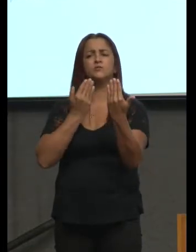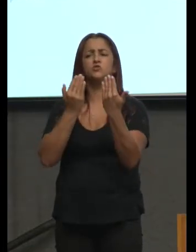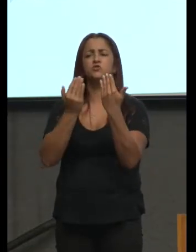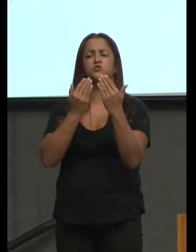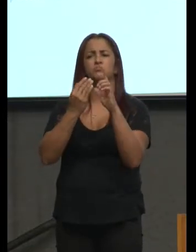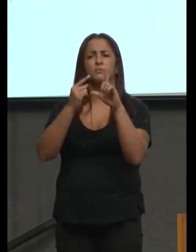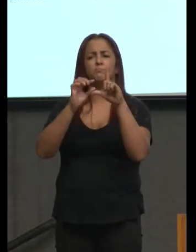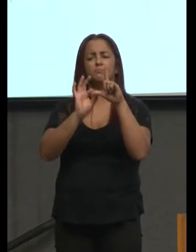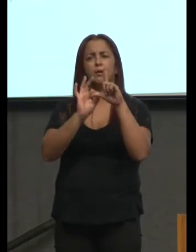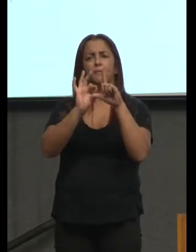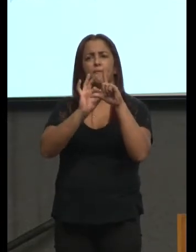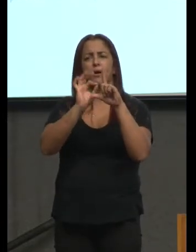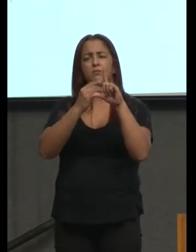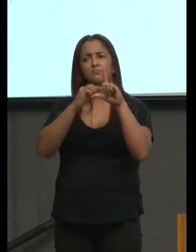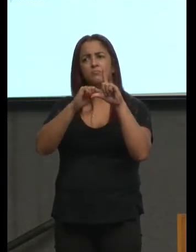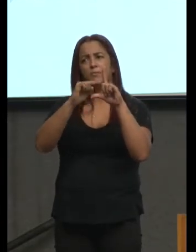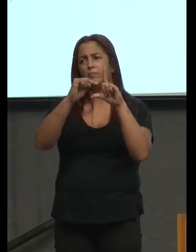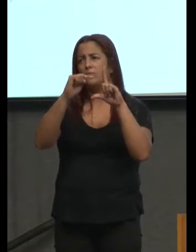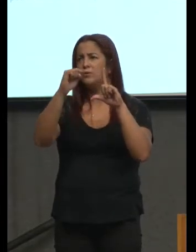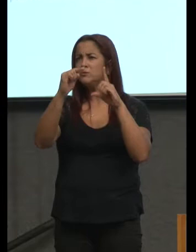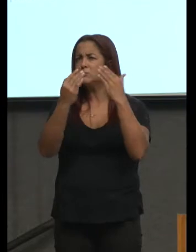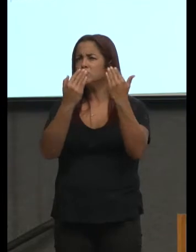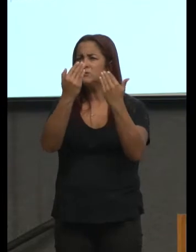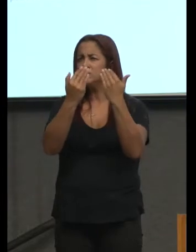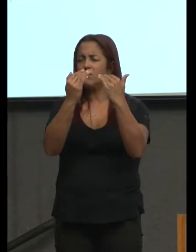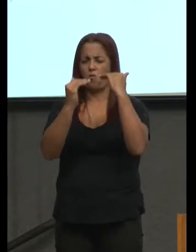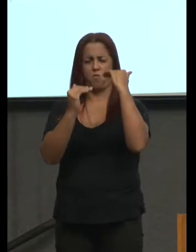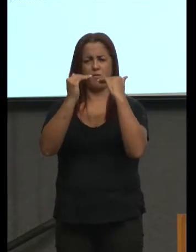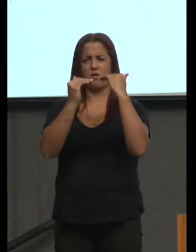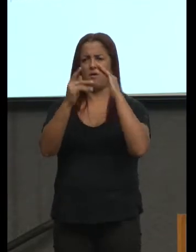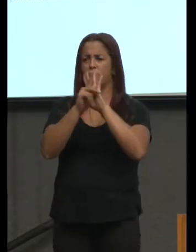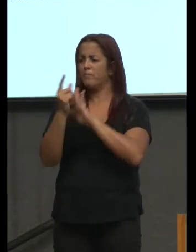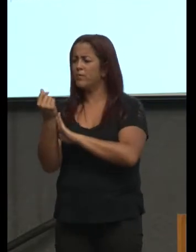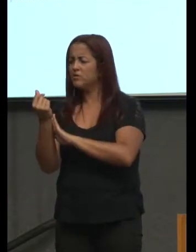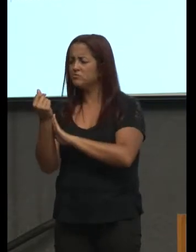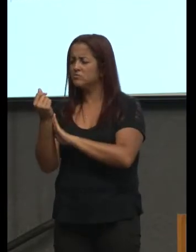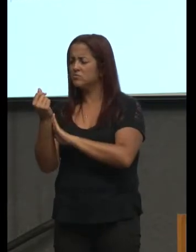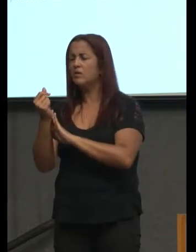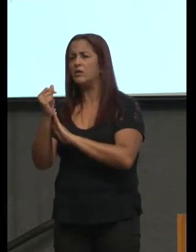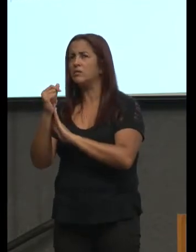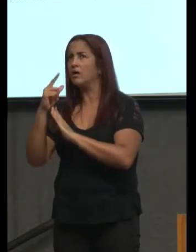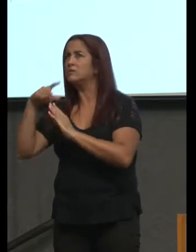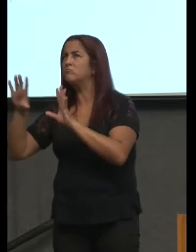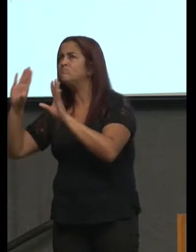mas nesse sentido de considerar muitas coisas ao mesmo tempo